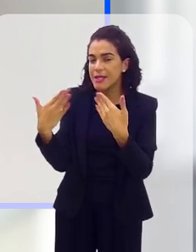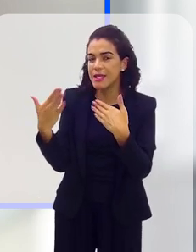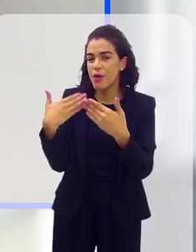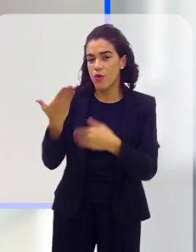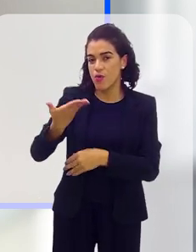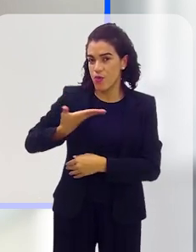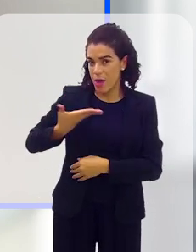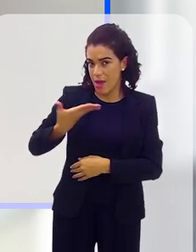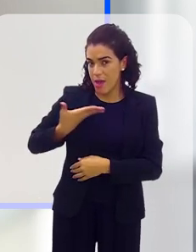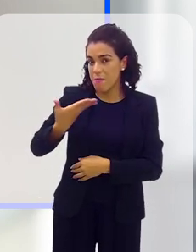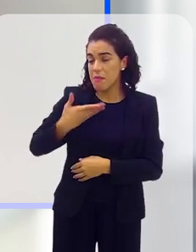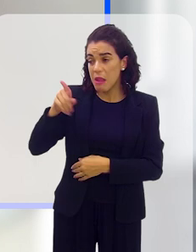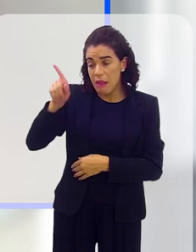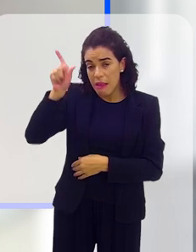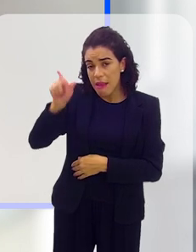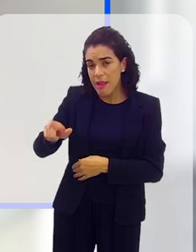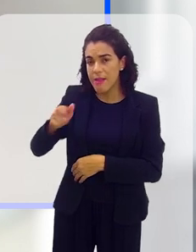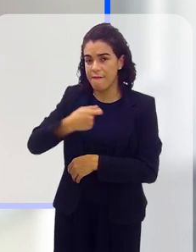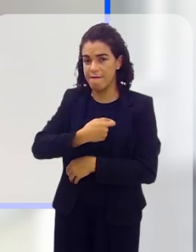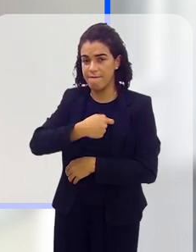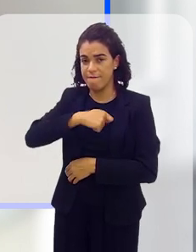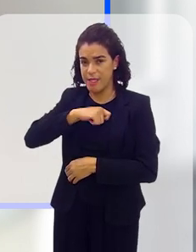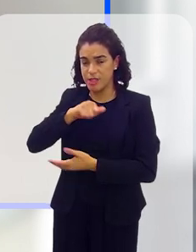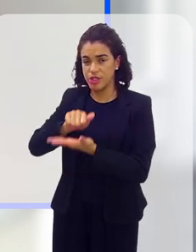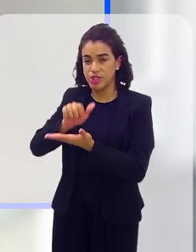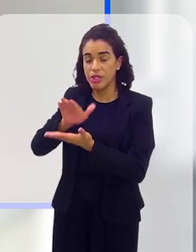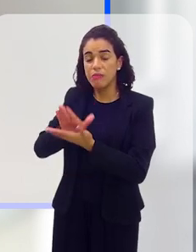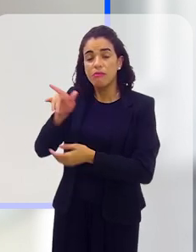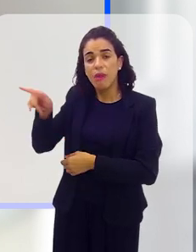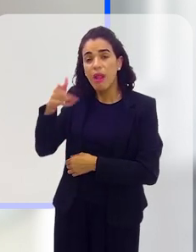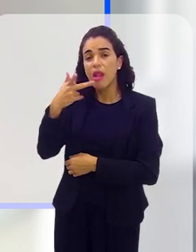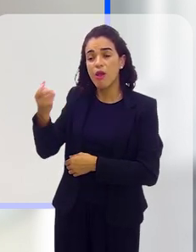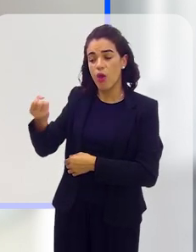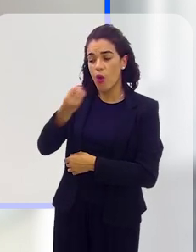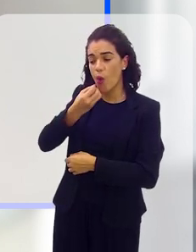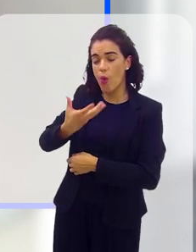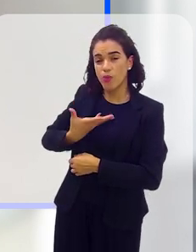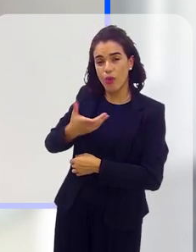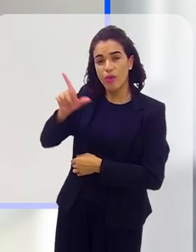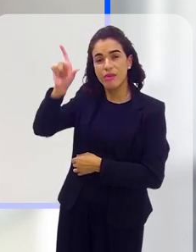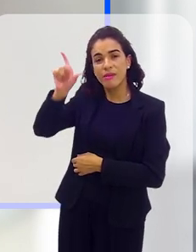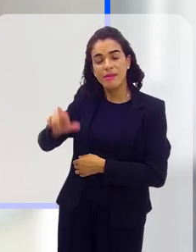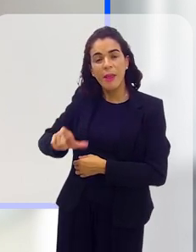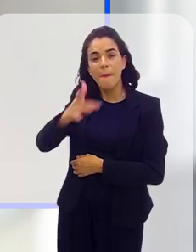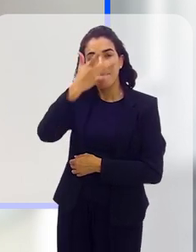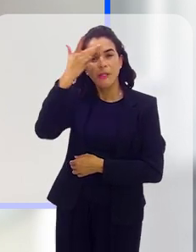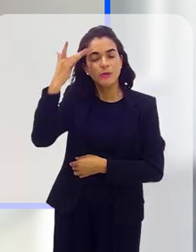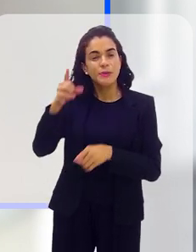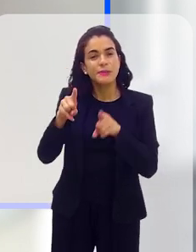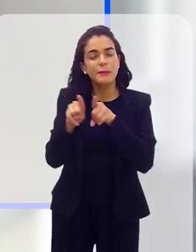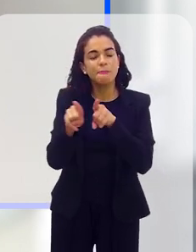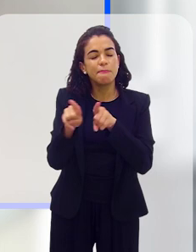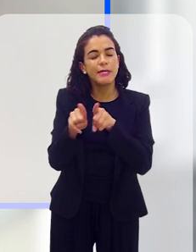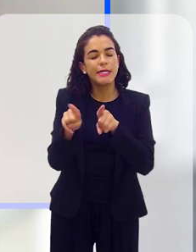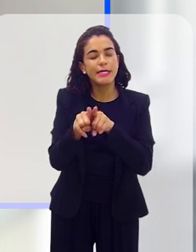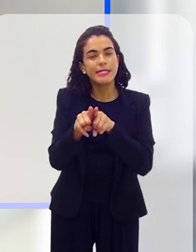até mesmo com um amigo, o auditor fiscal, ele me disse que existe, inclusive, a figura do